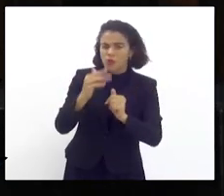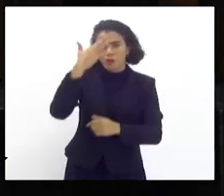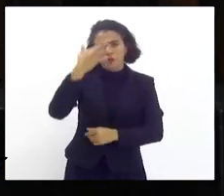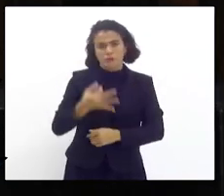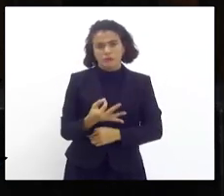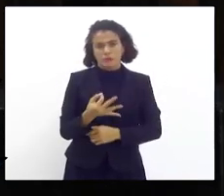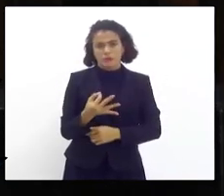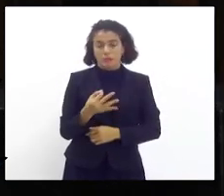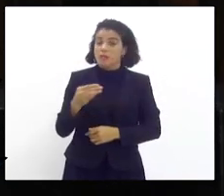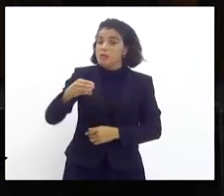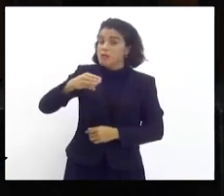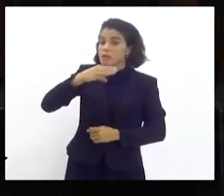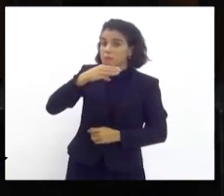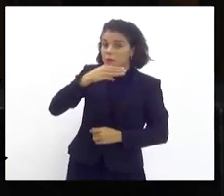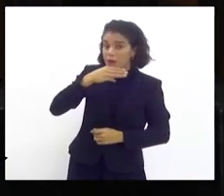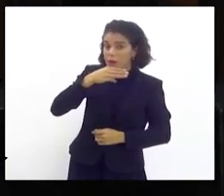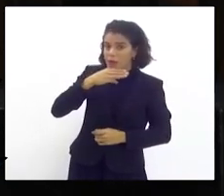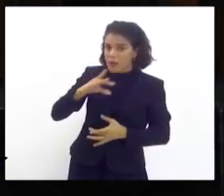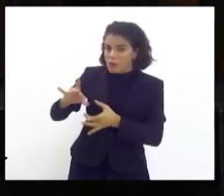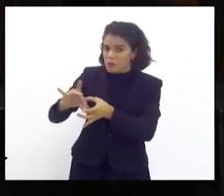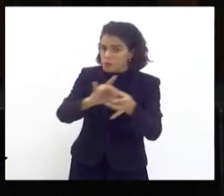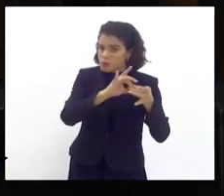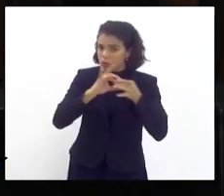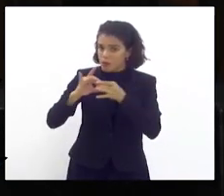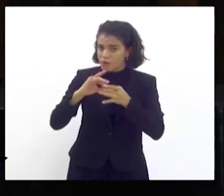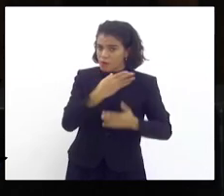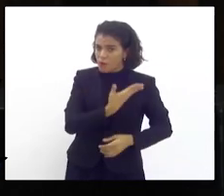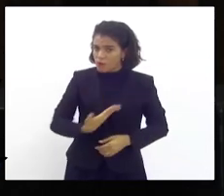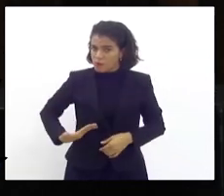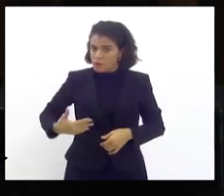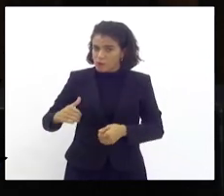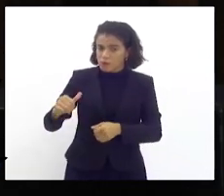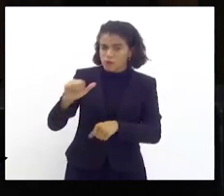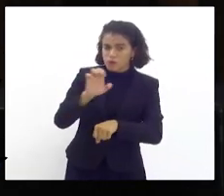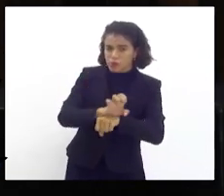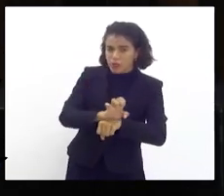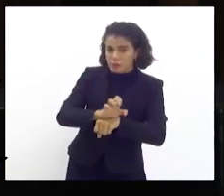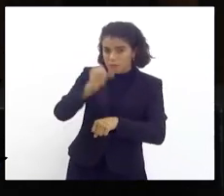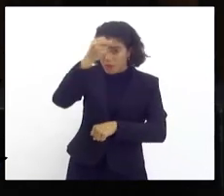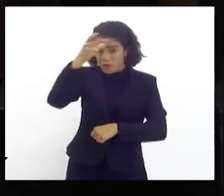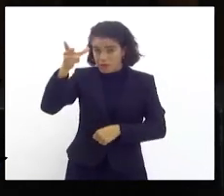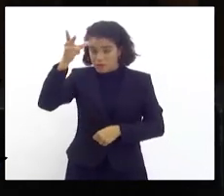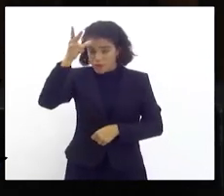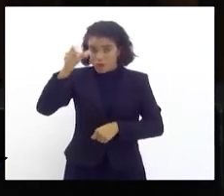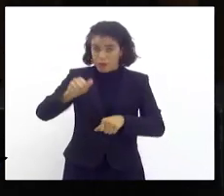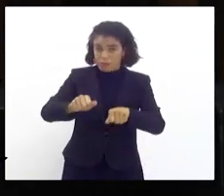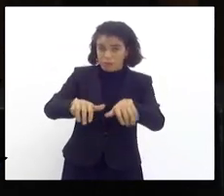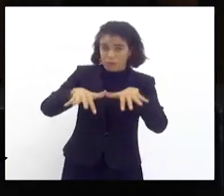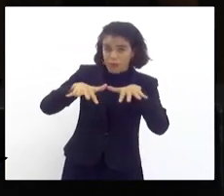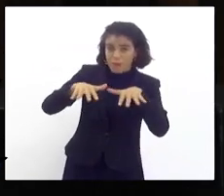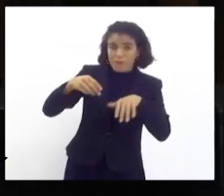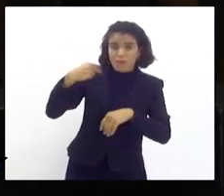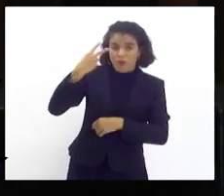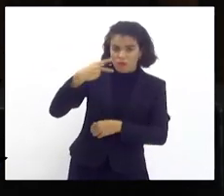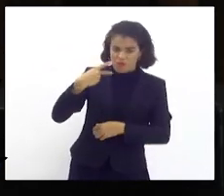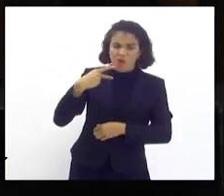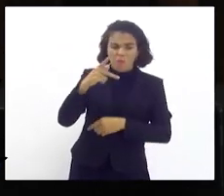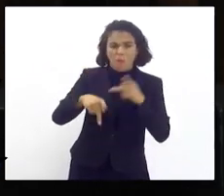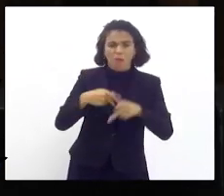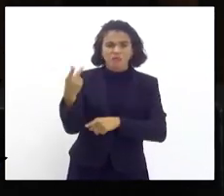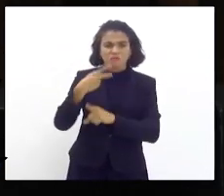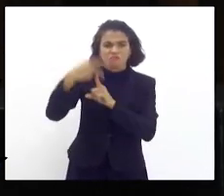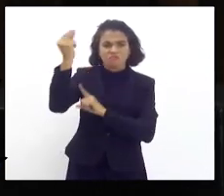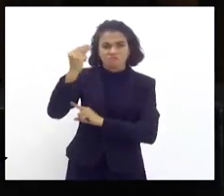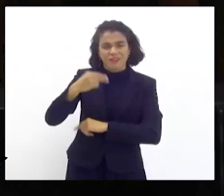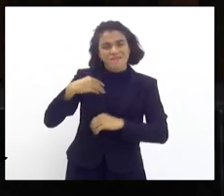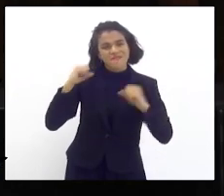certeza que Mangaratiba unida, governo do Estado, prefeitura e câmara de vereadores a população que vai ganhar. Então viva